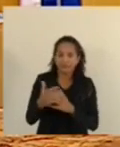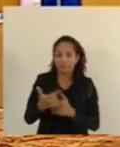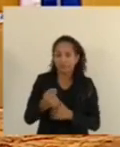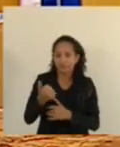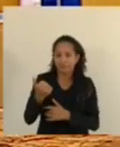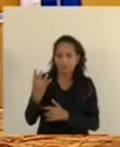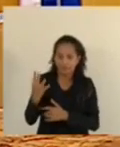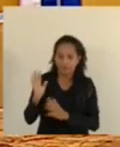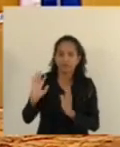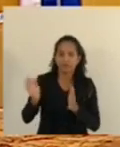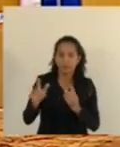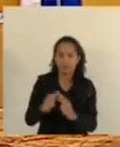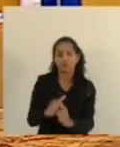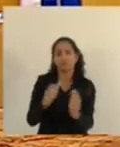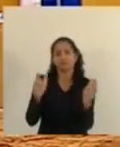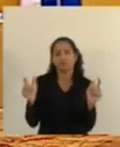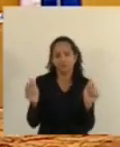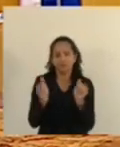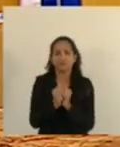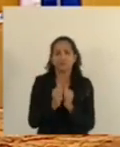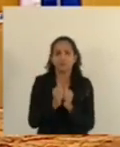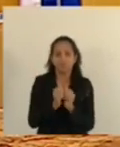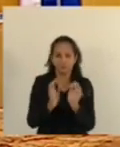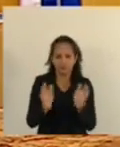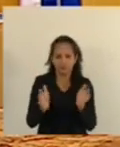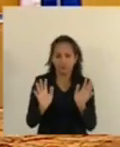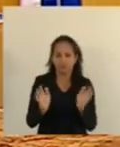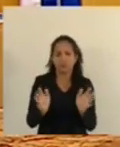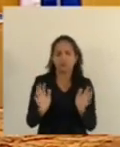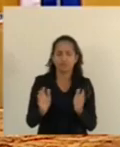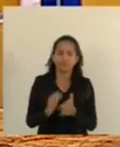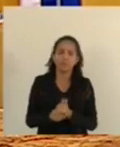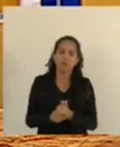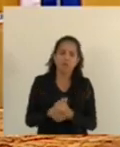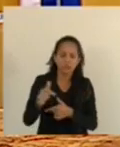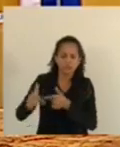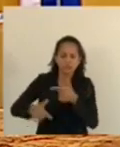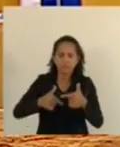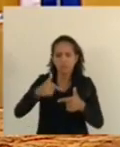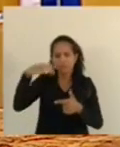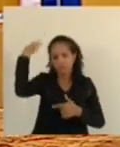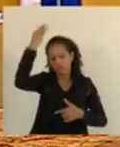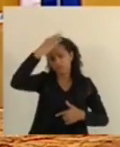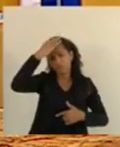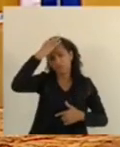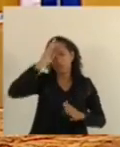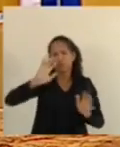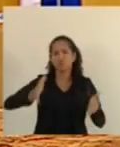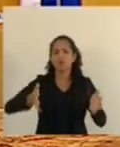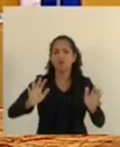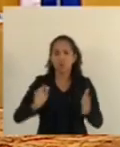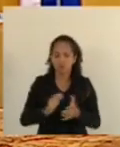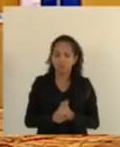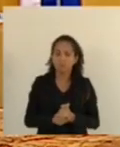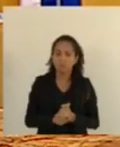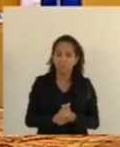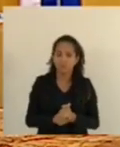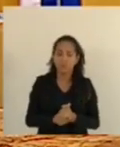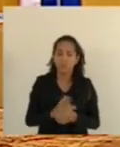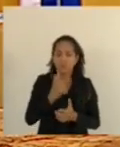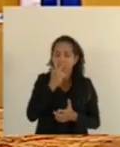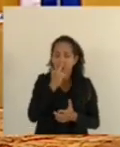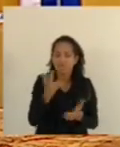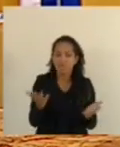ampliei lá, juntamente, obviamente, com nossos pares, ampliamos os plantões do Estado do Espírito Santo, deputado Teodorico. Está havendo um